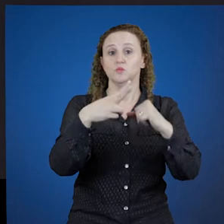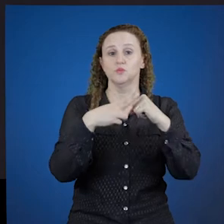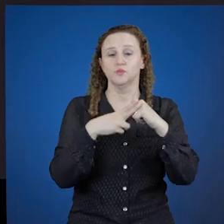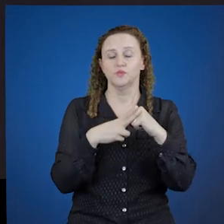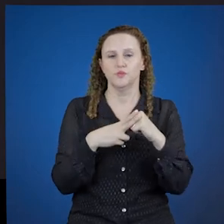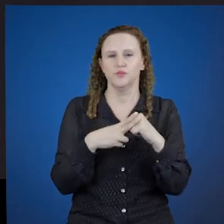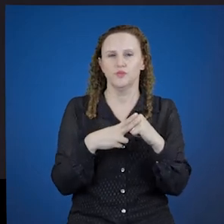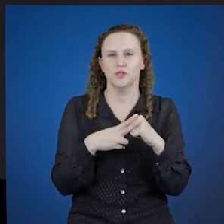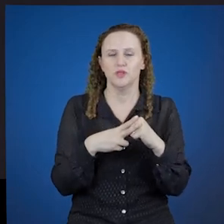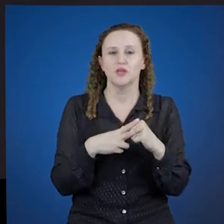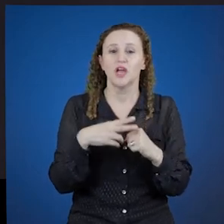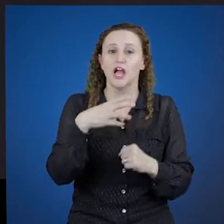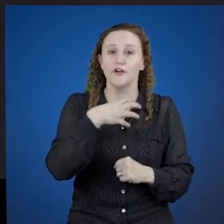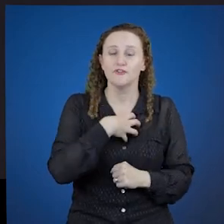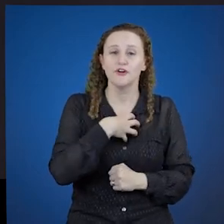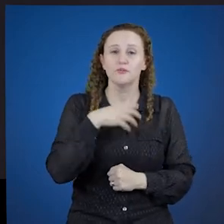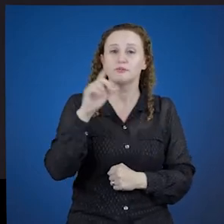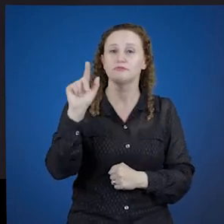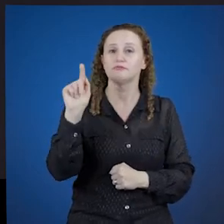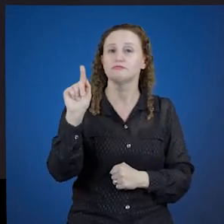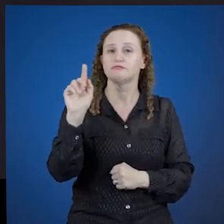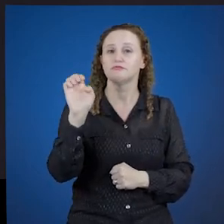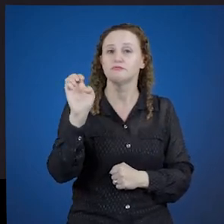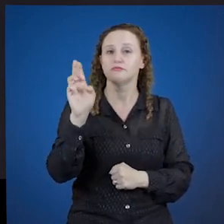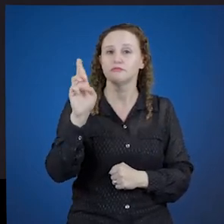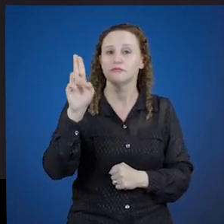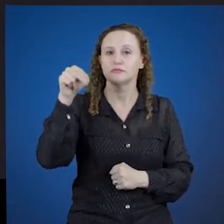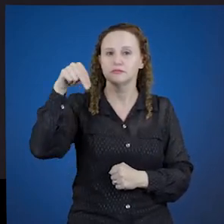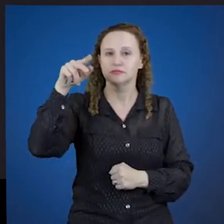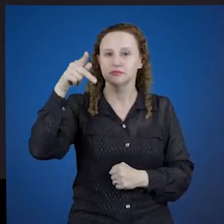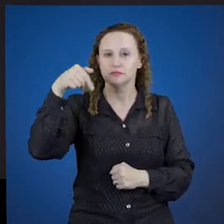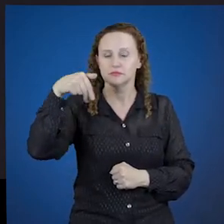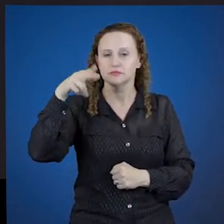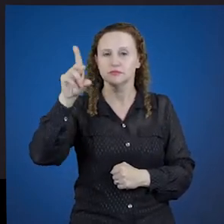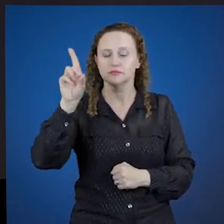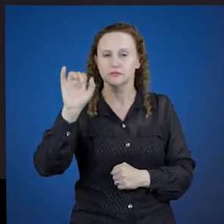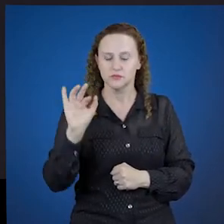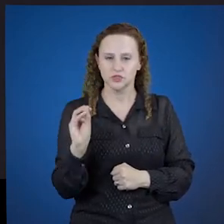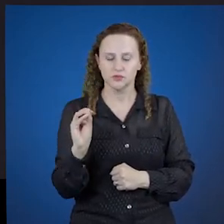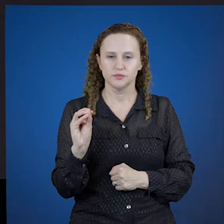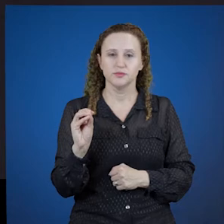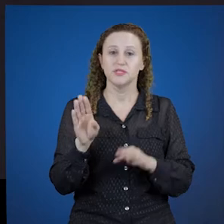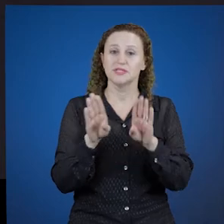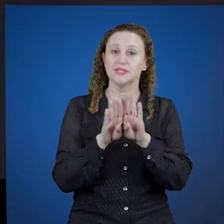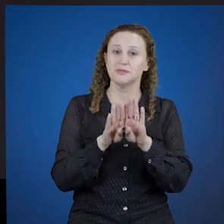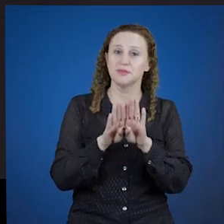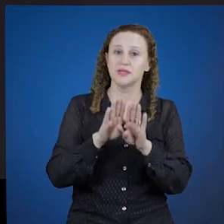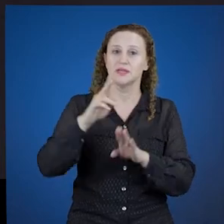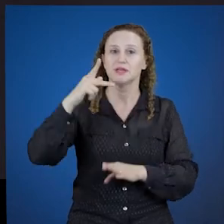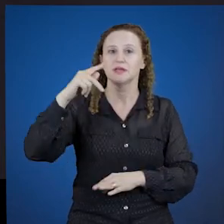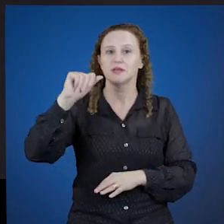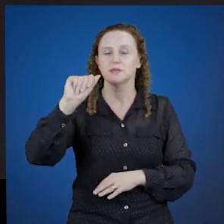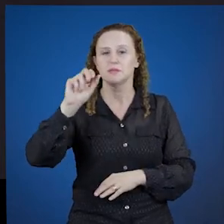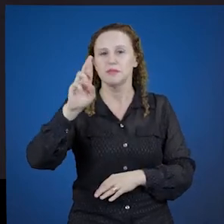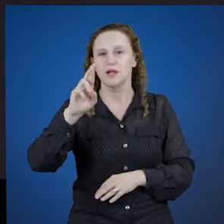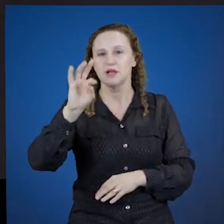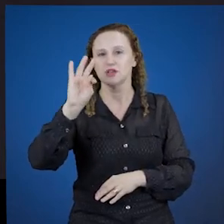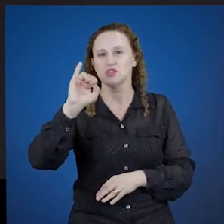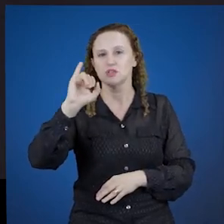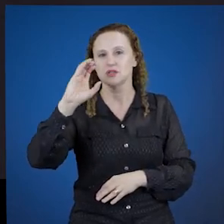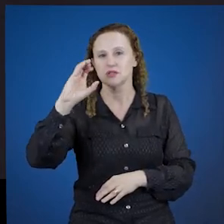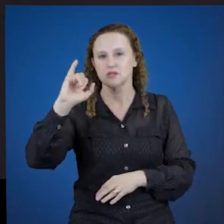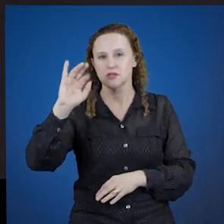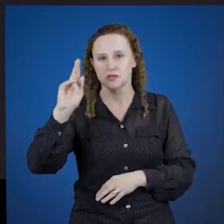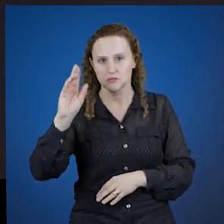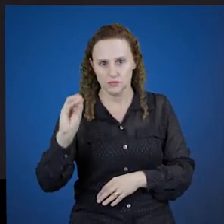verbo, a forma do gerúndio, e a forma do particípio. No caso do verbo amar, no infinitivo